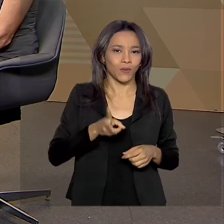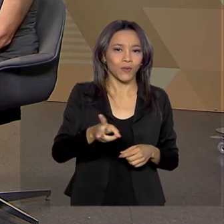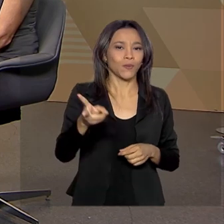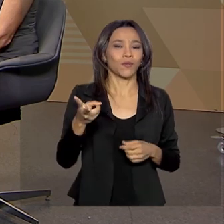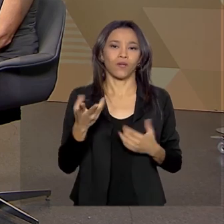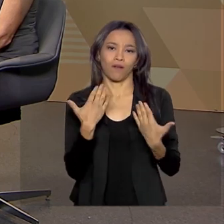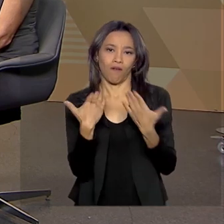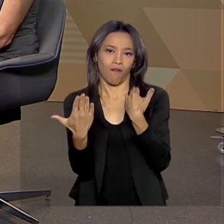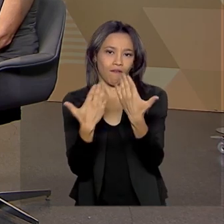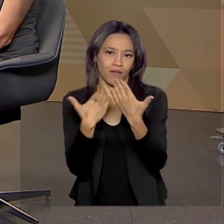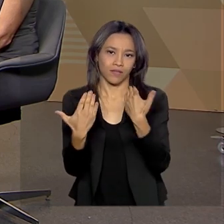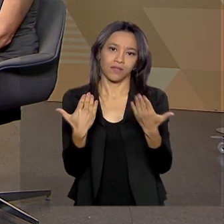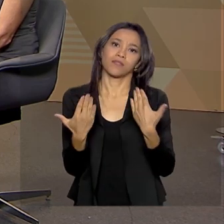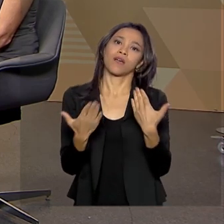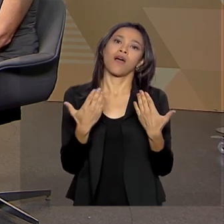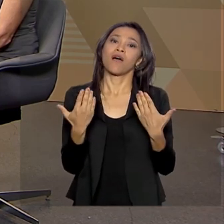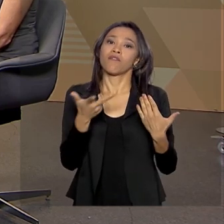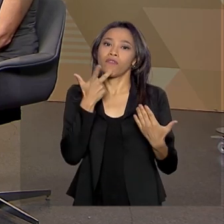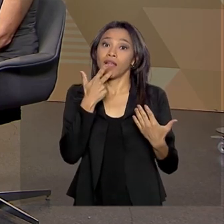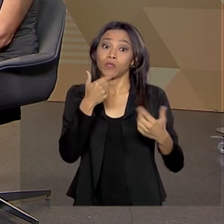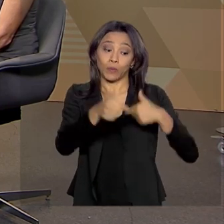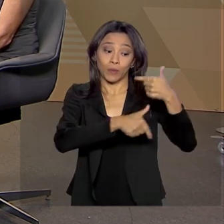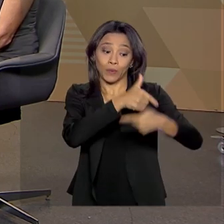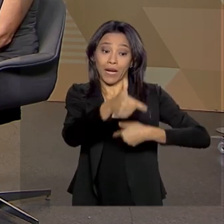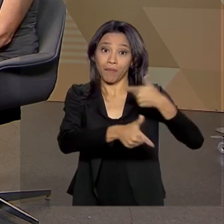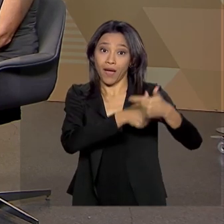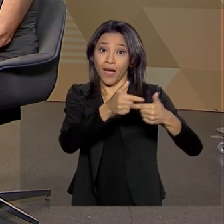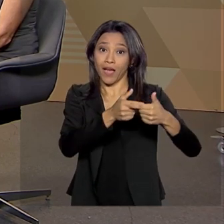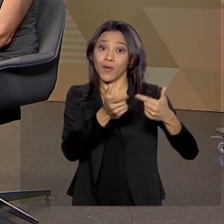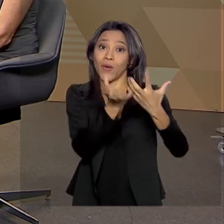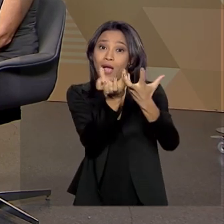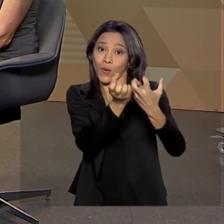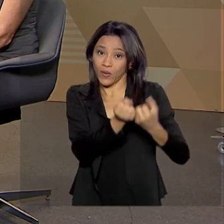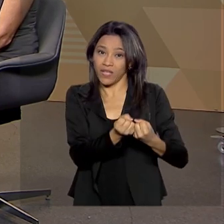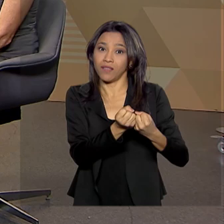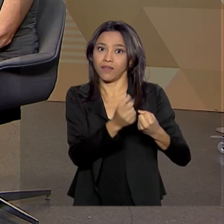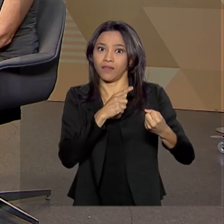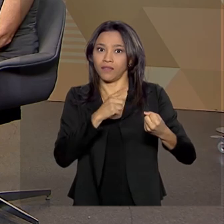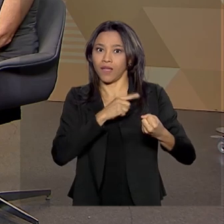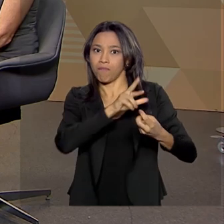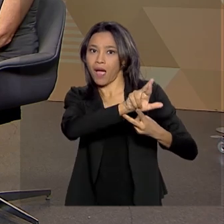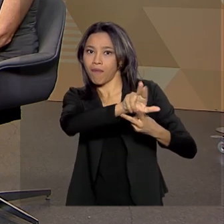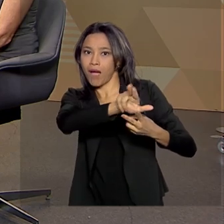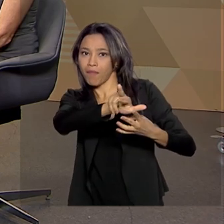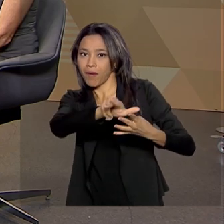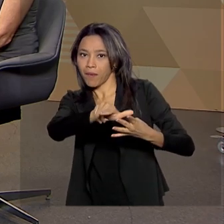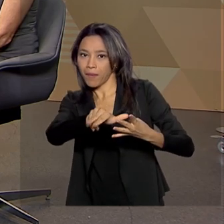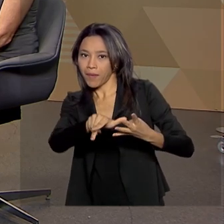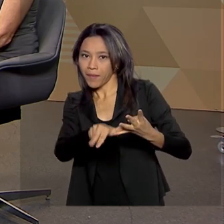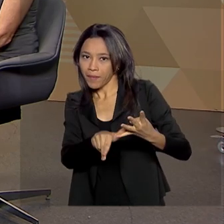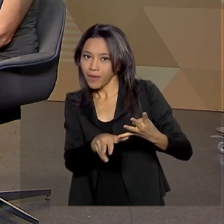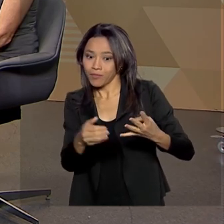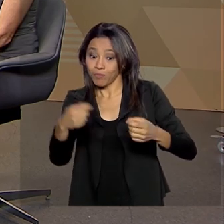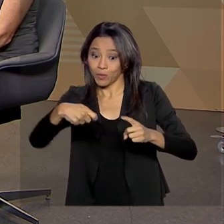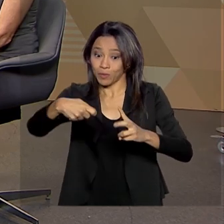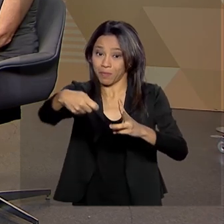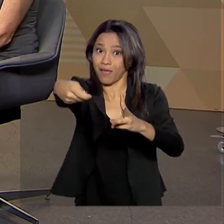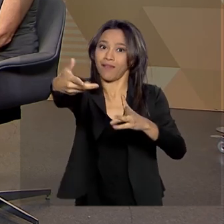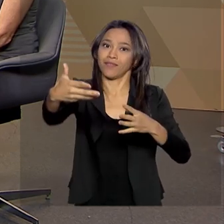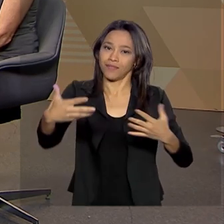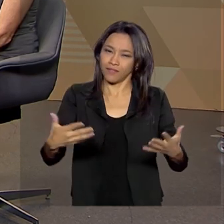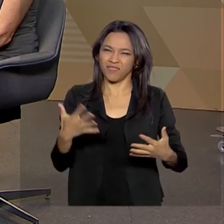esses aspectos de novo, falar da Operação Acolhida, que vai ter os seus desobramentos aí nos próximos meses. E